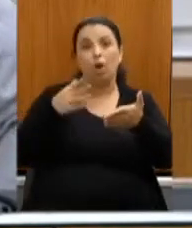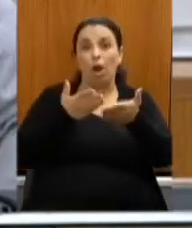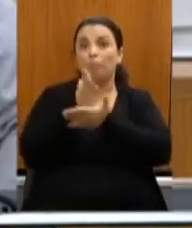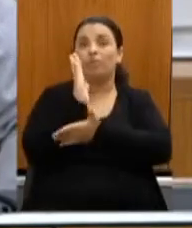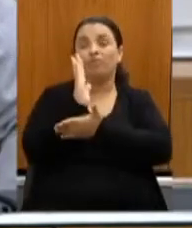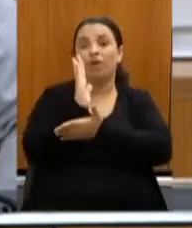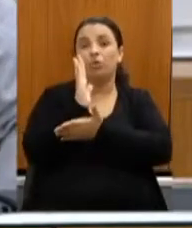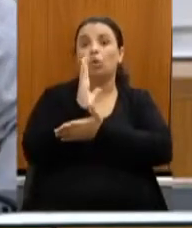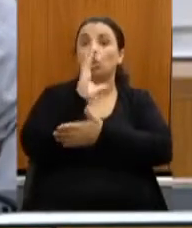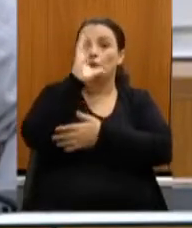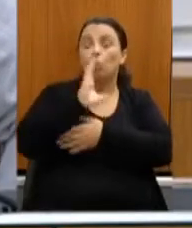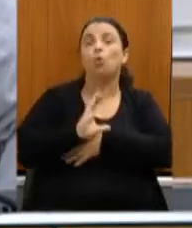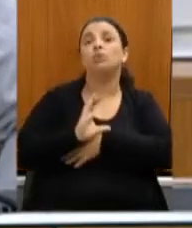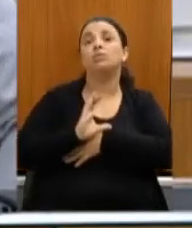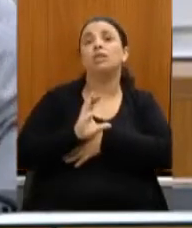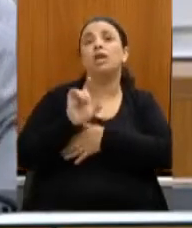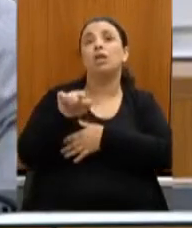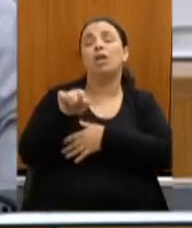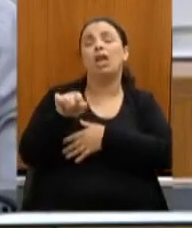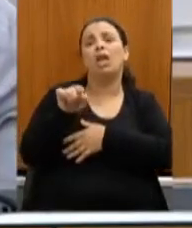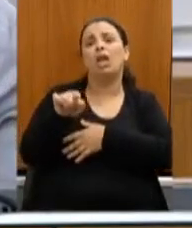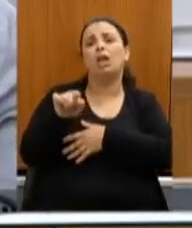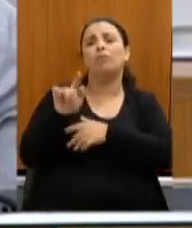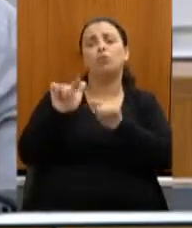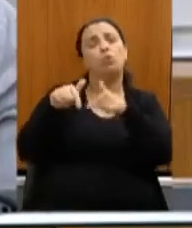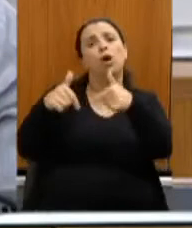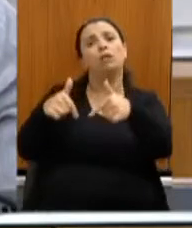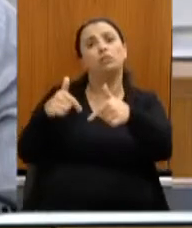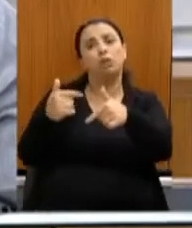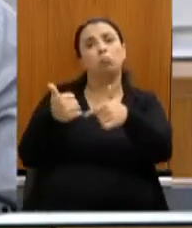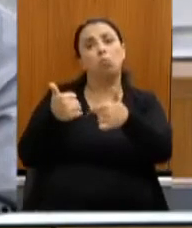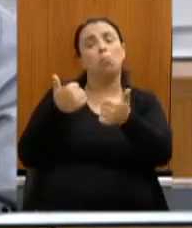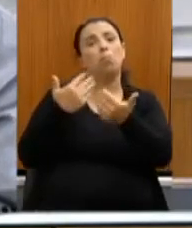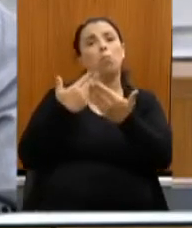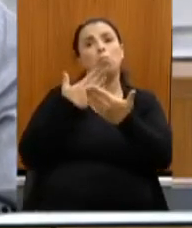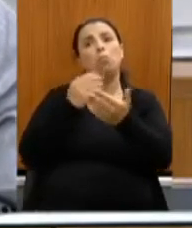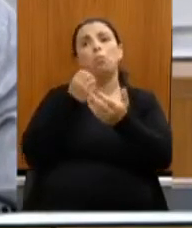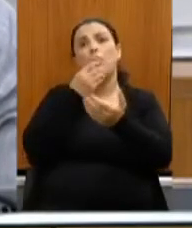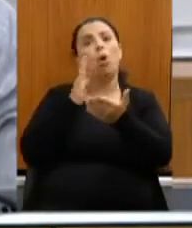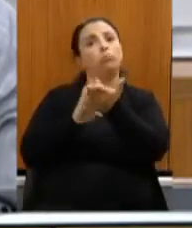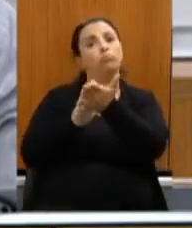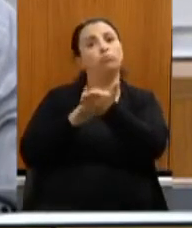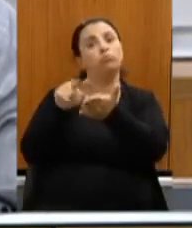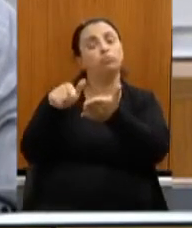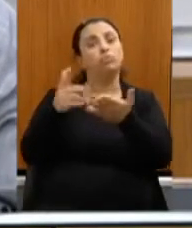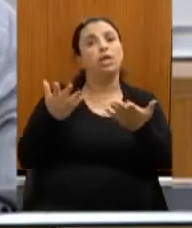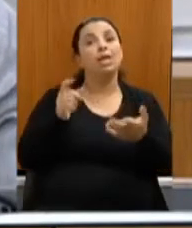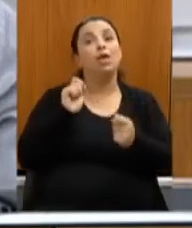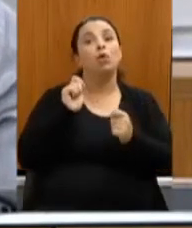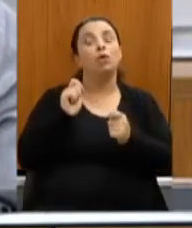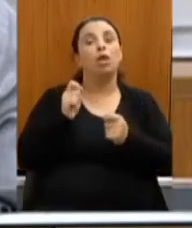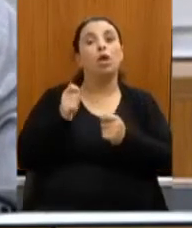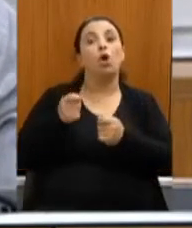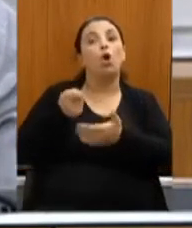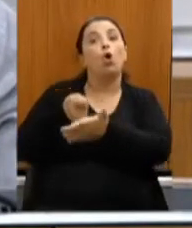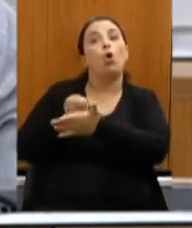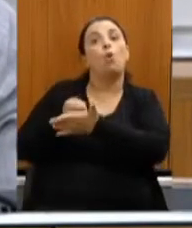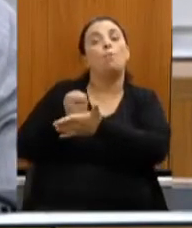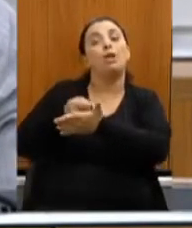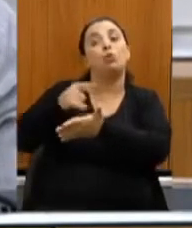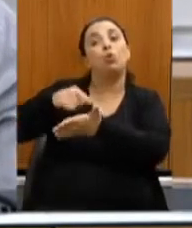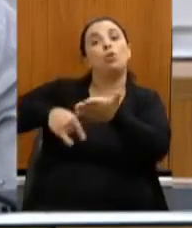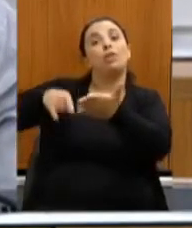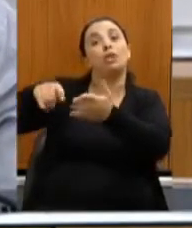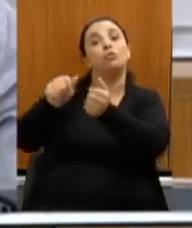o conselho fez uma coisa que eu achei muito boa inusitada que é cobrar do contrato da fila